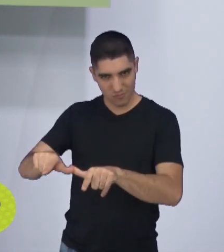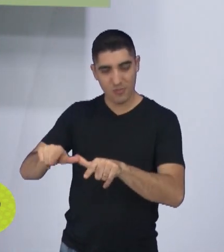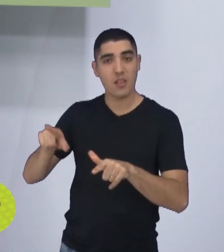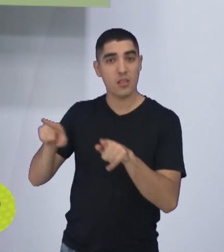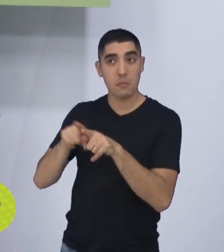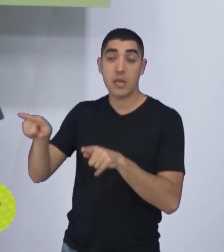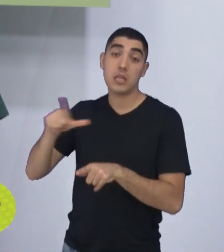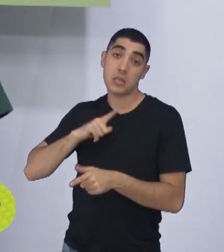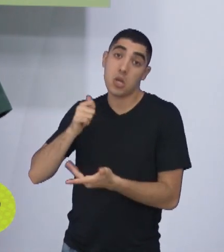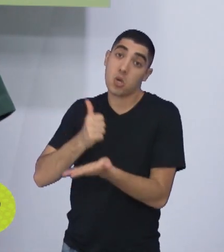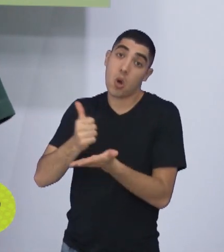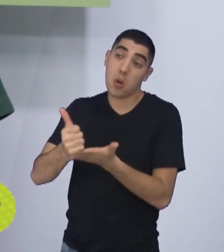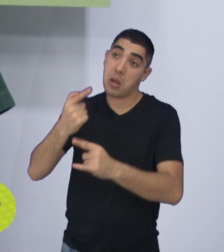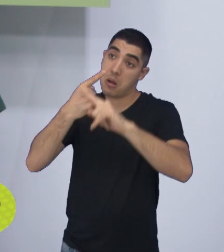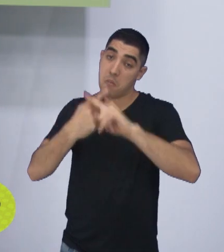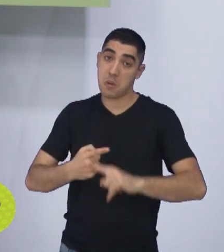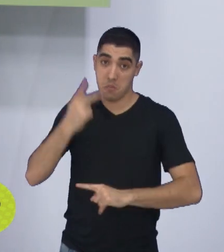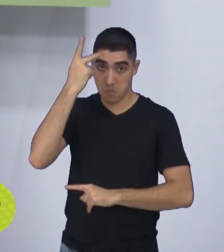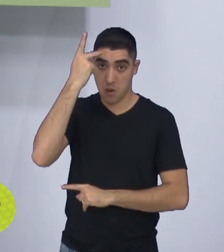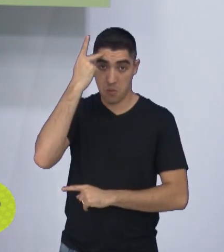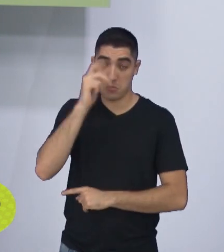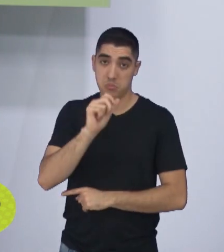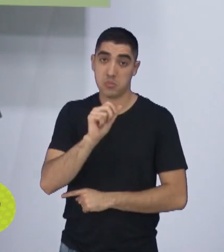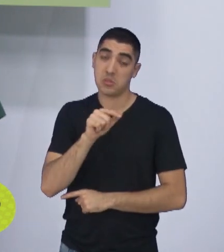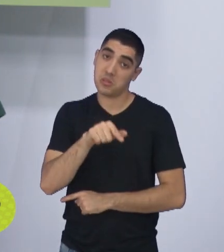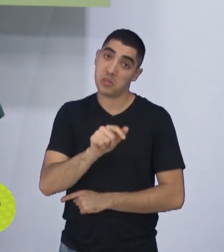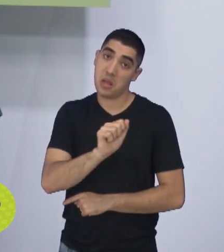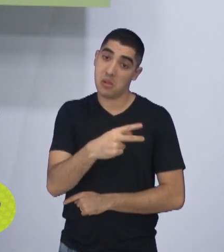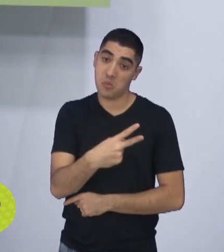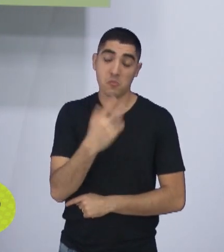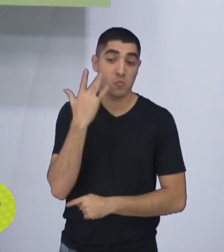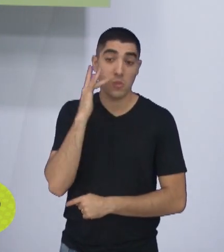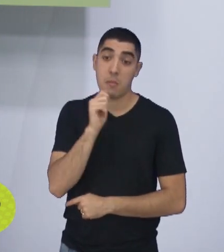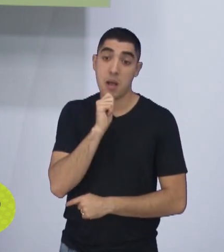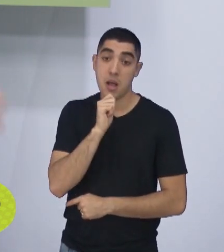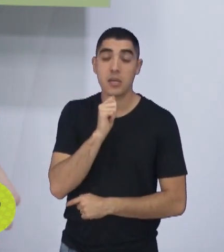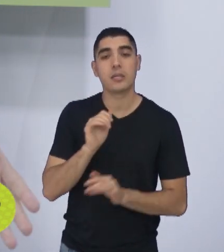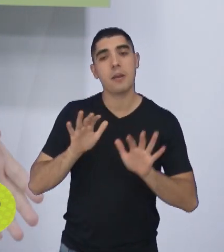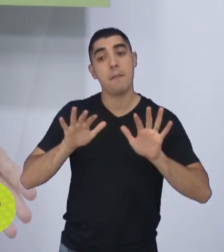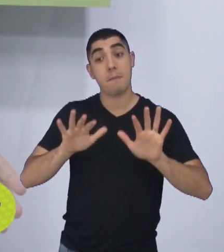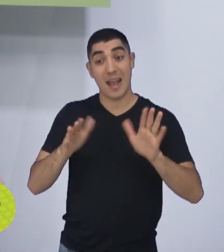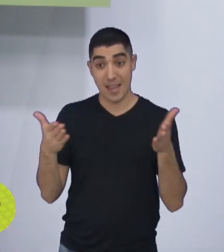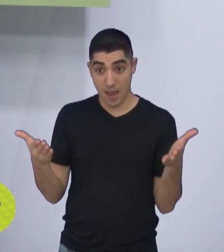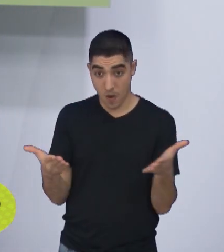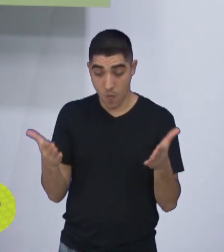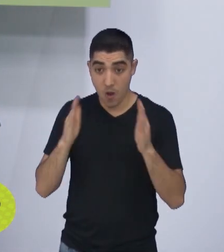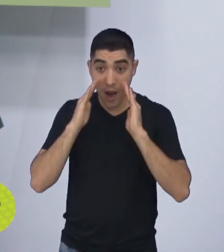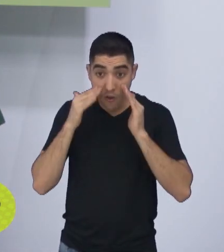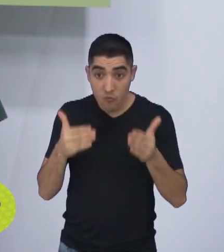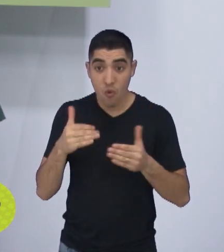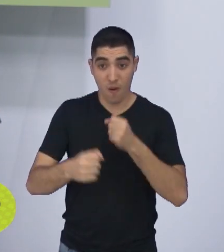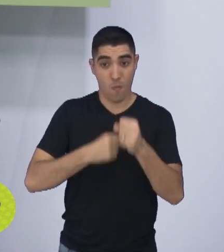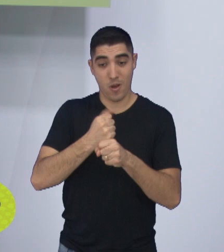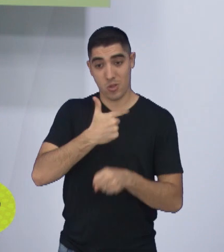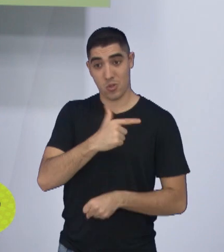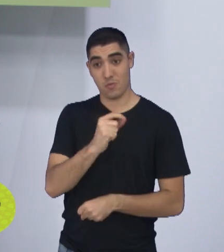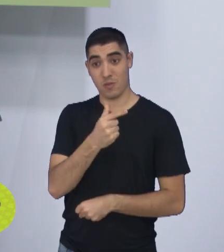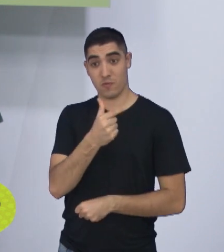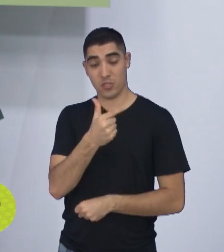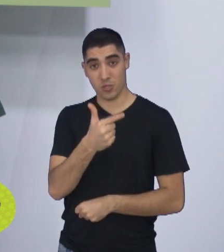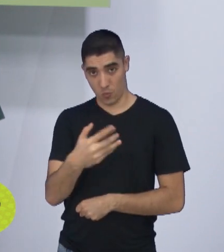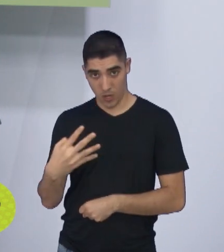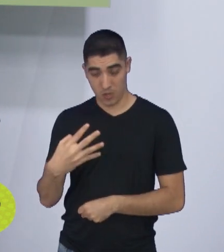contrato já para o ano que vem. Ou seja, acho o São José, é bom pensar nesse ano, como você falou, Vieira, já tentando, já